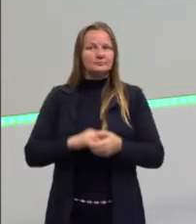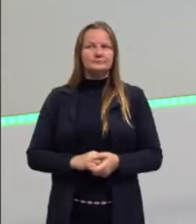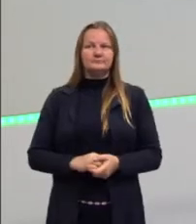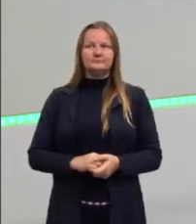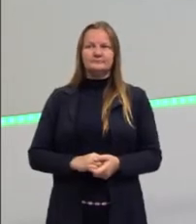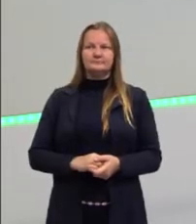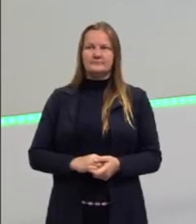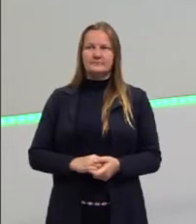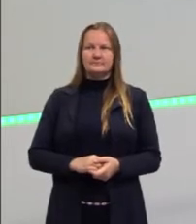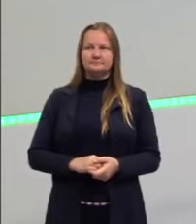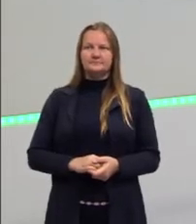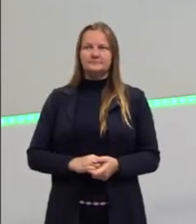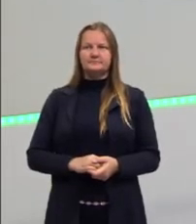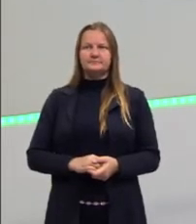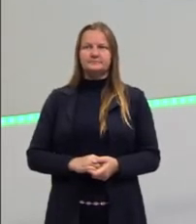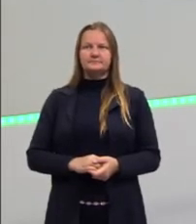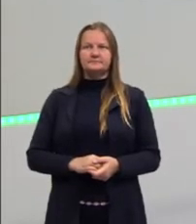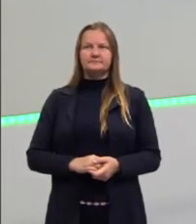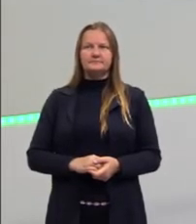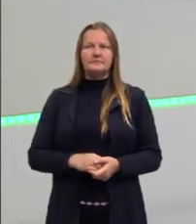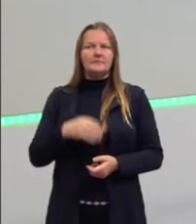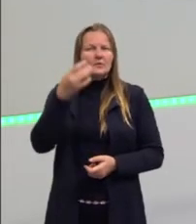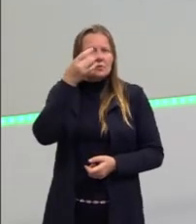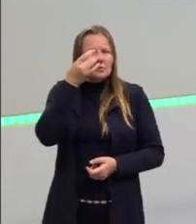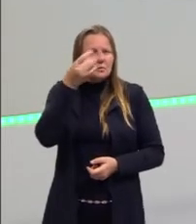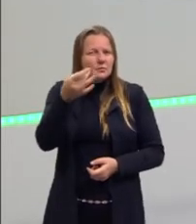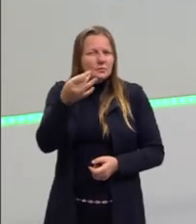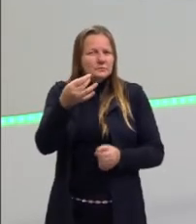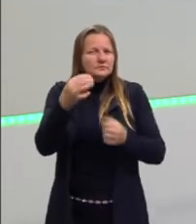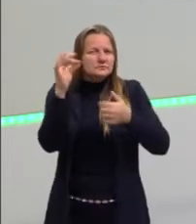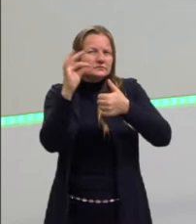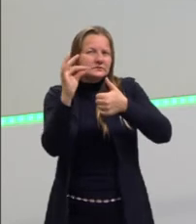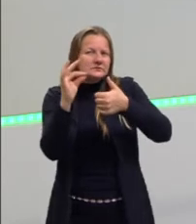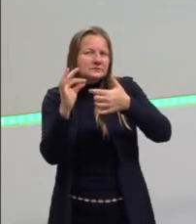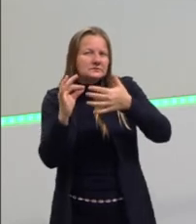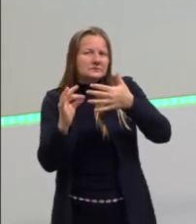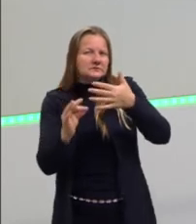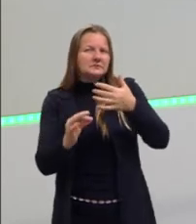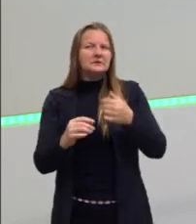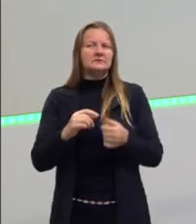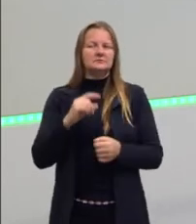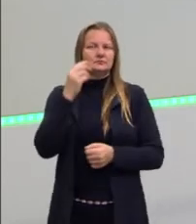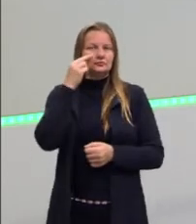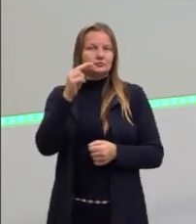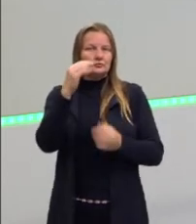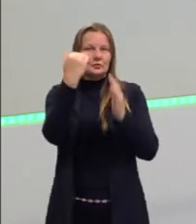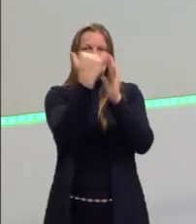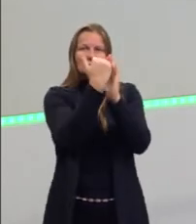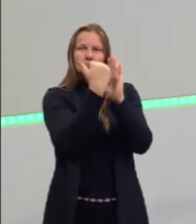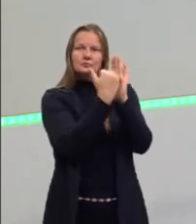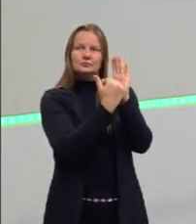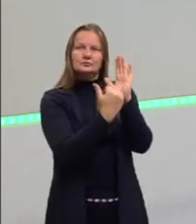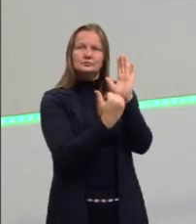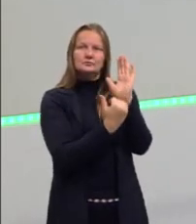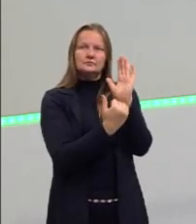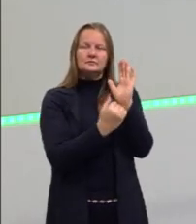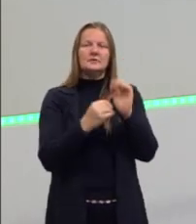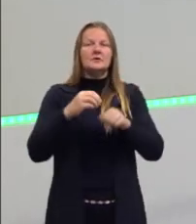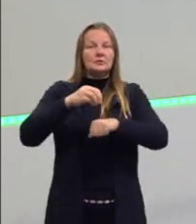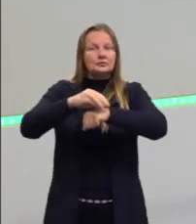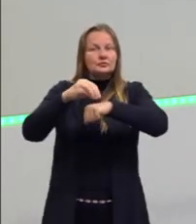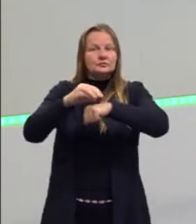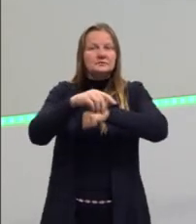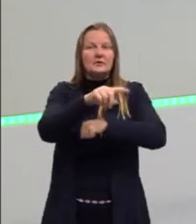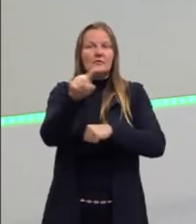questão. Então vamos dar uma olhada. Eu destaquei aqui, listei as informações e eu sempre sugiro que